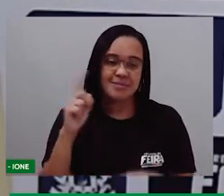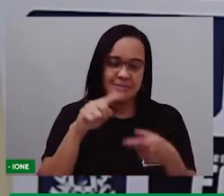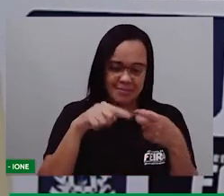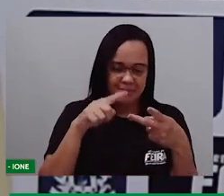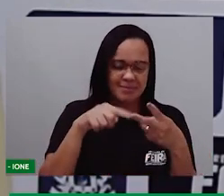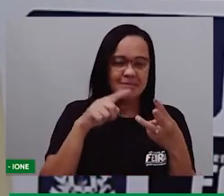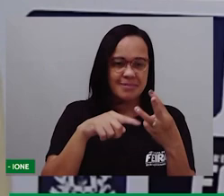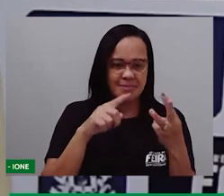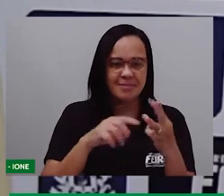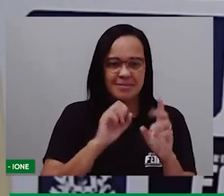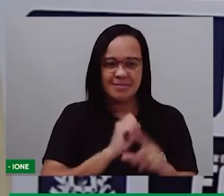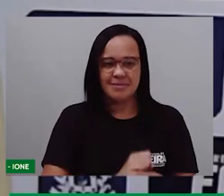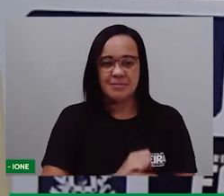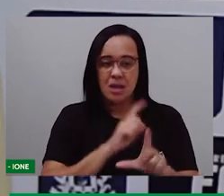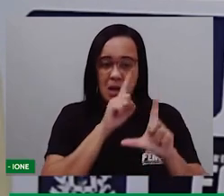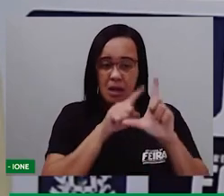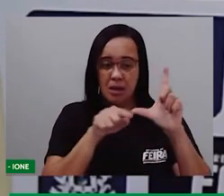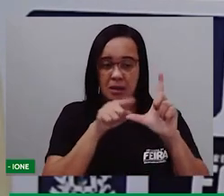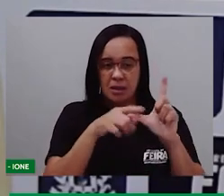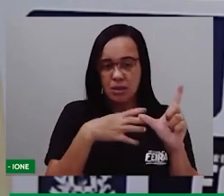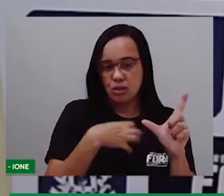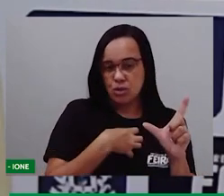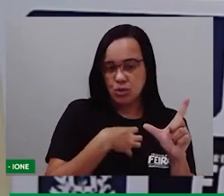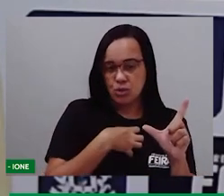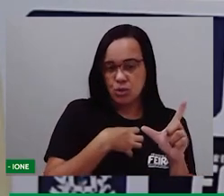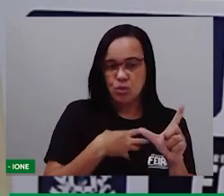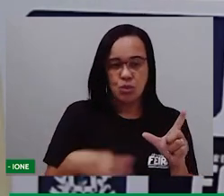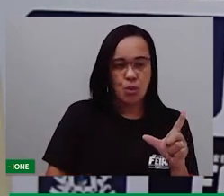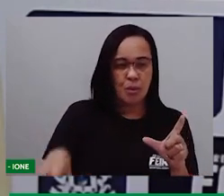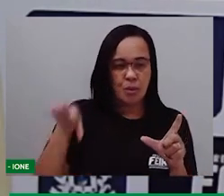Quando você vai falar a letra, você faz esse som.